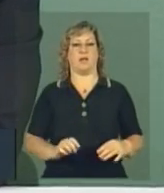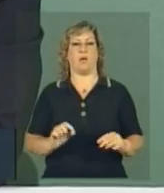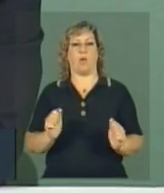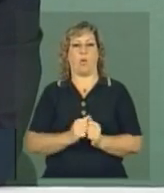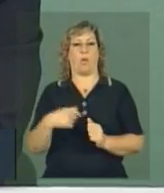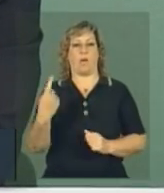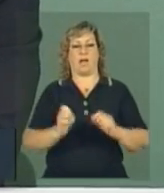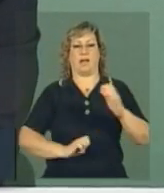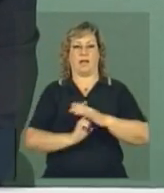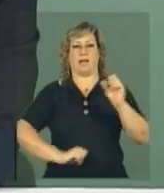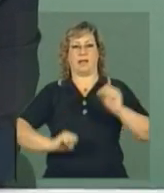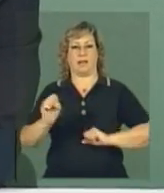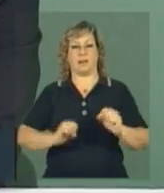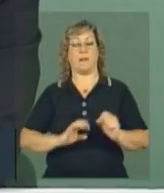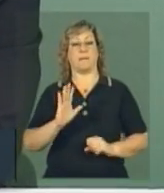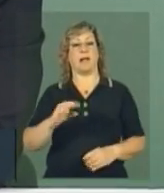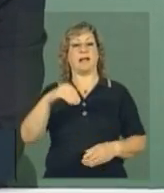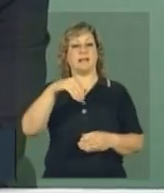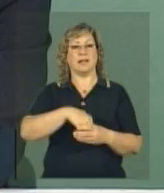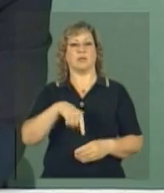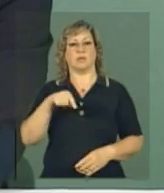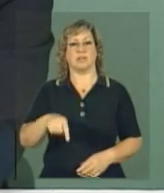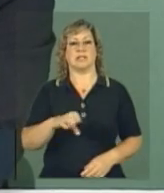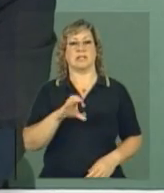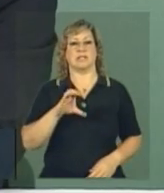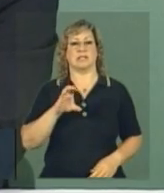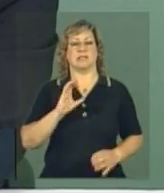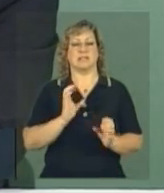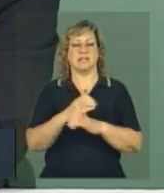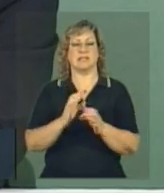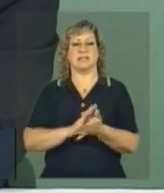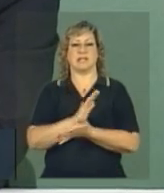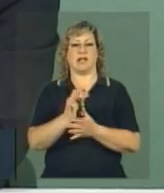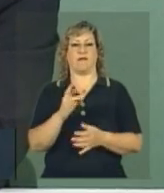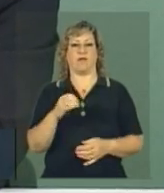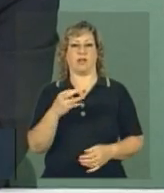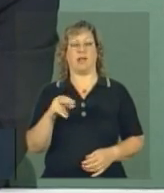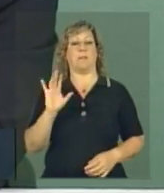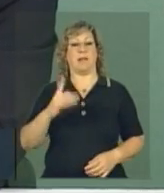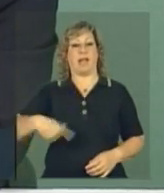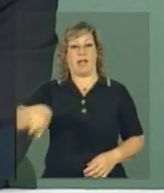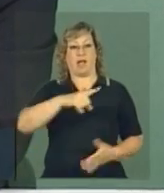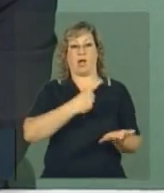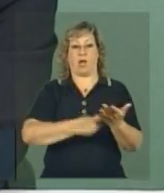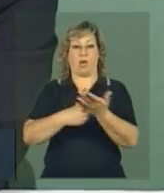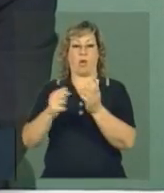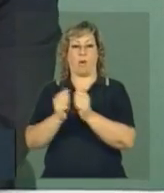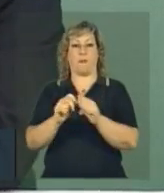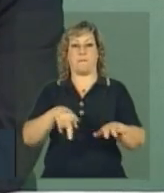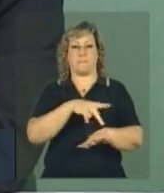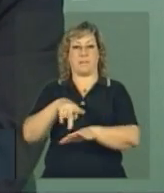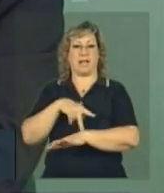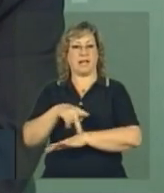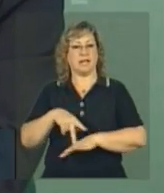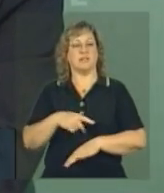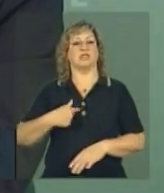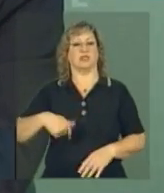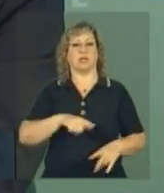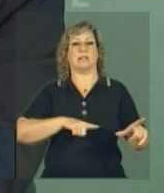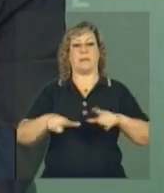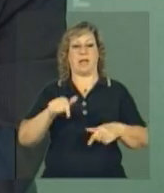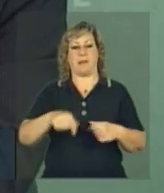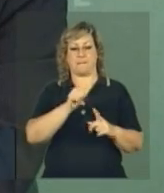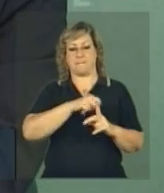critério das empresas é dentro de Ciências Sem Fronteiras. Portanto, aqueles acordos com os países, seguramente, nós trabalhamos esses